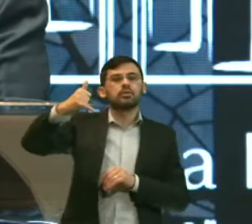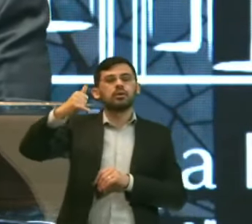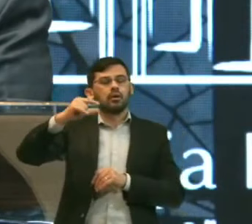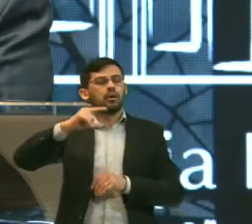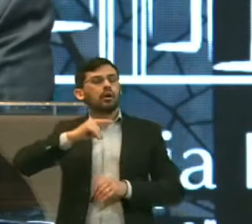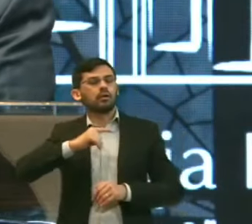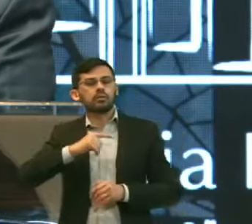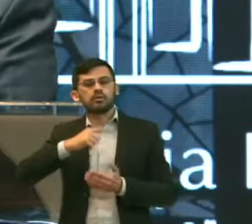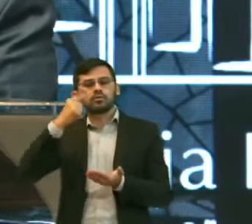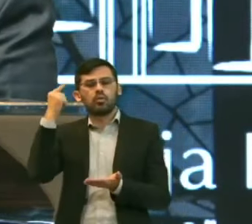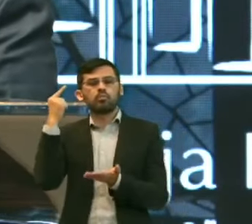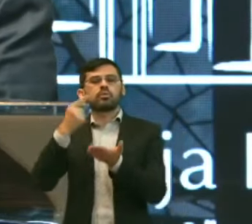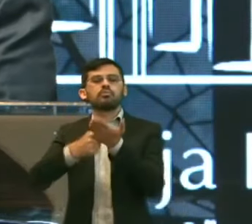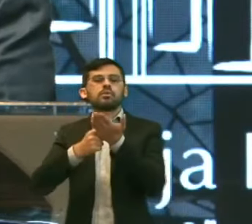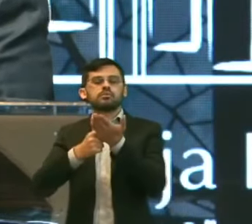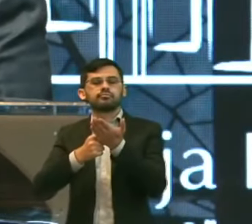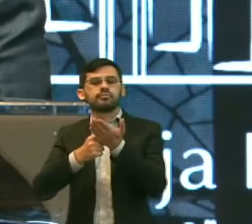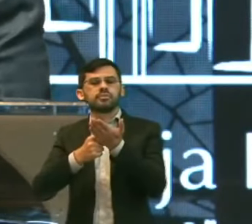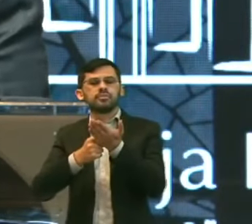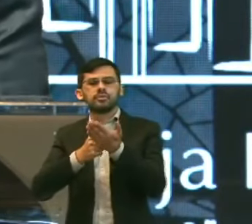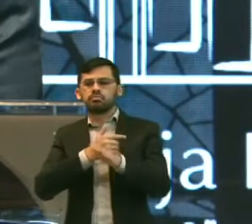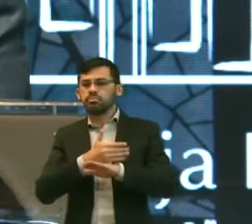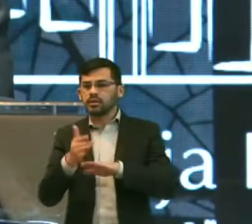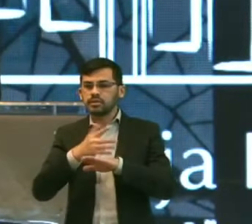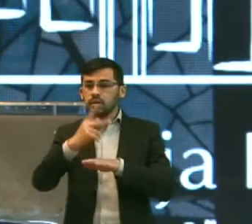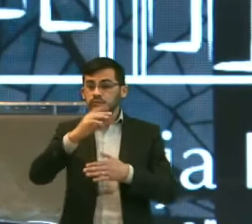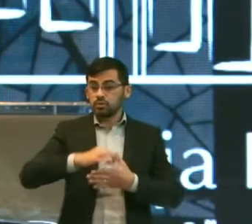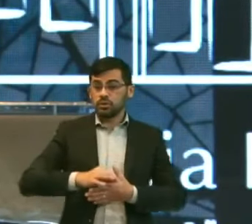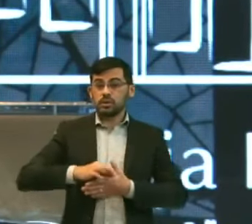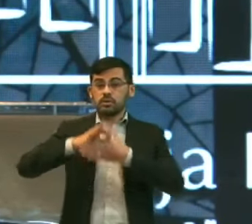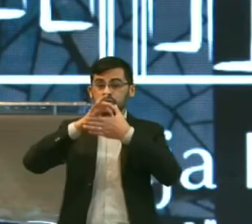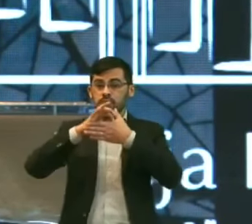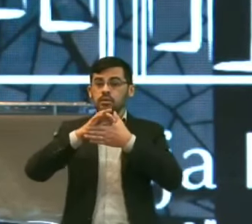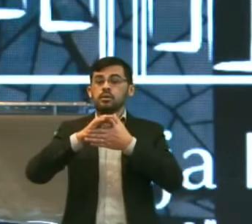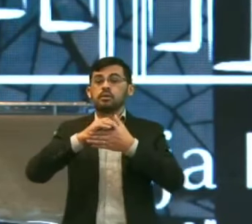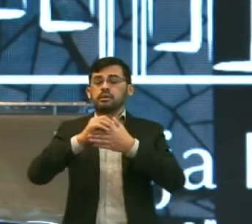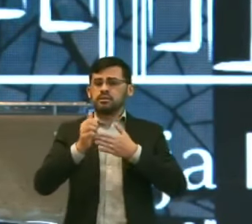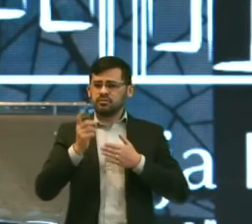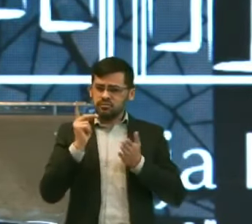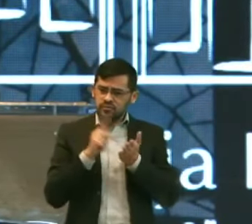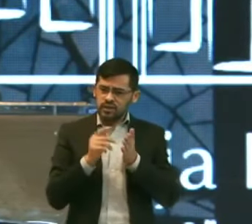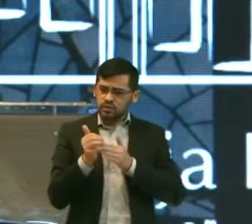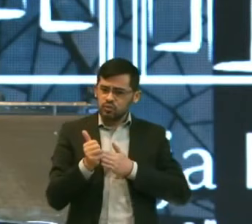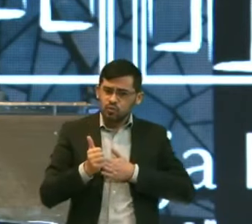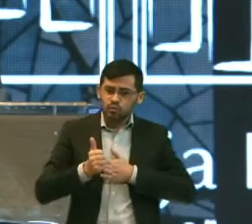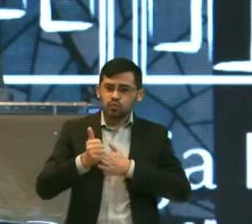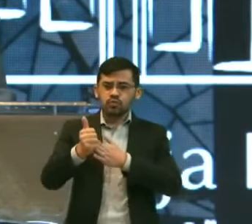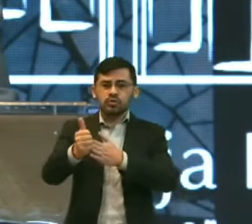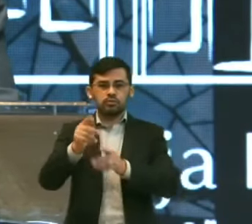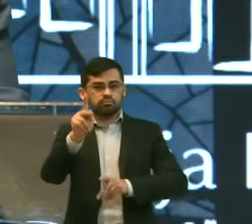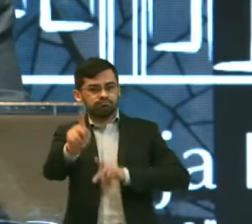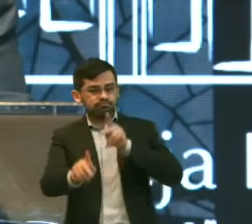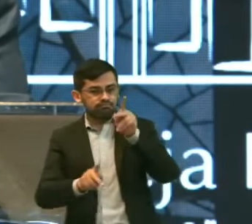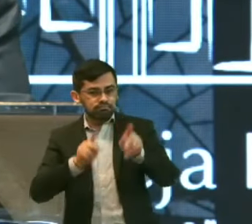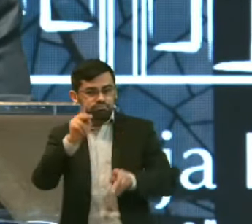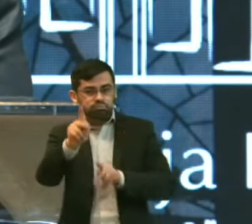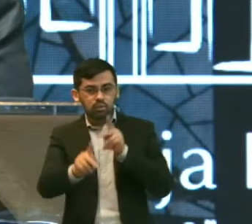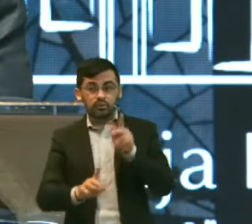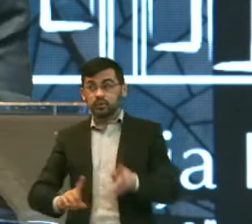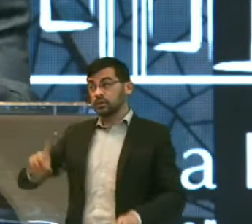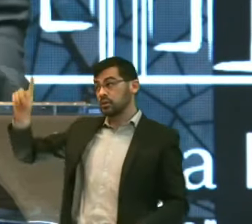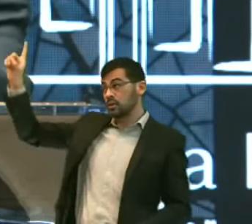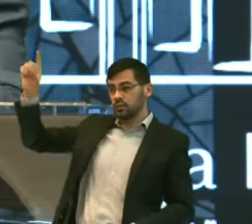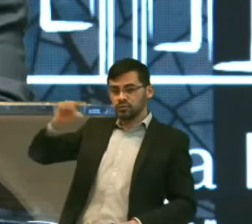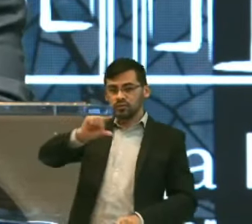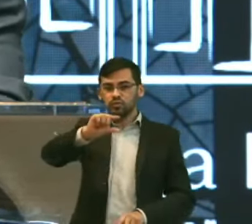assumir sua posição De liderança E a conduzir A herança do Senhor O povo que ele escolheu E